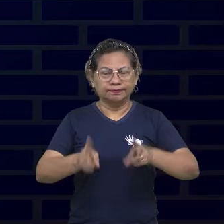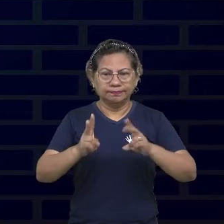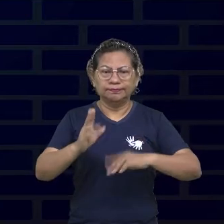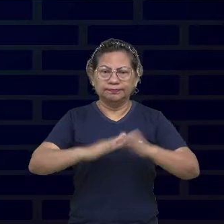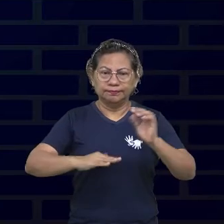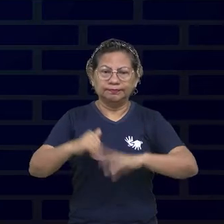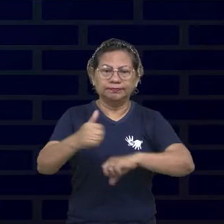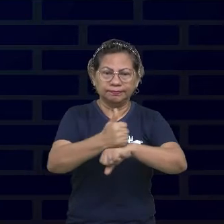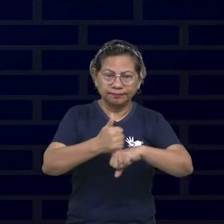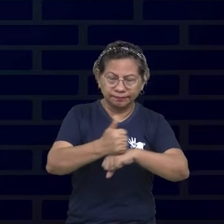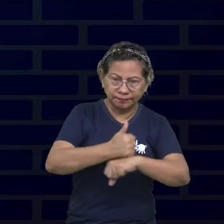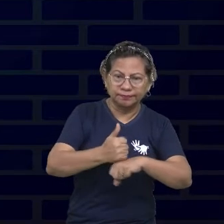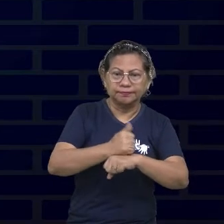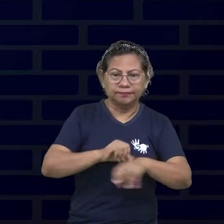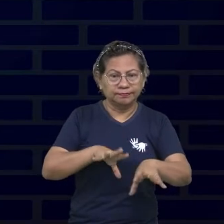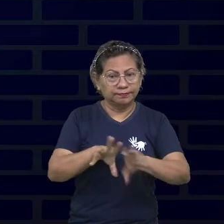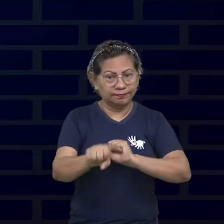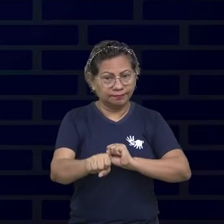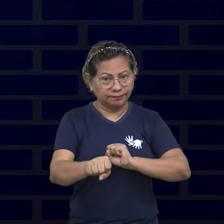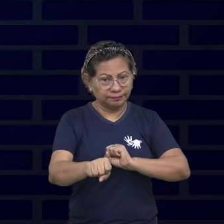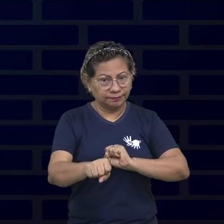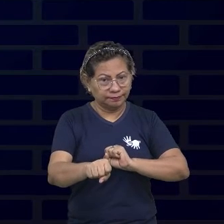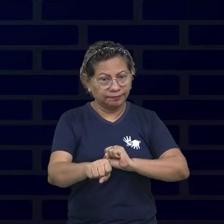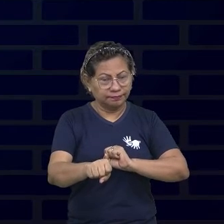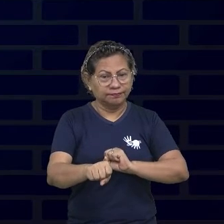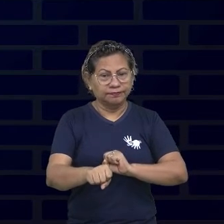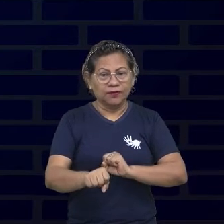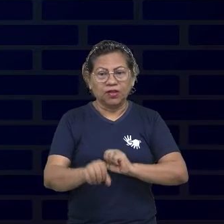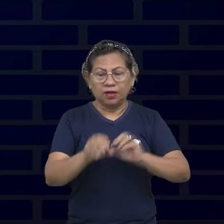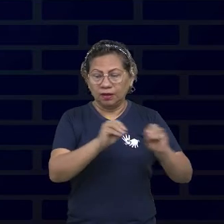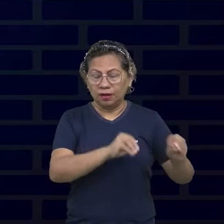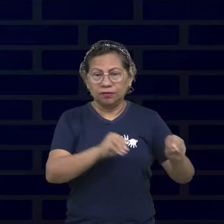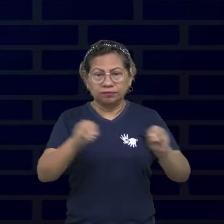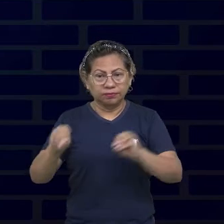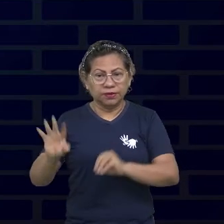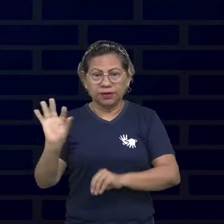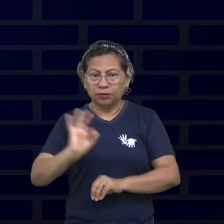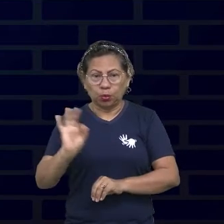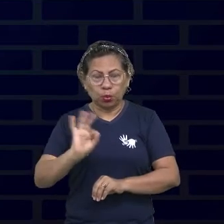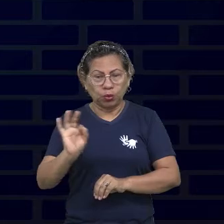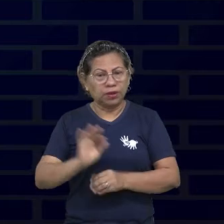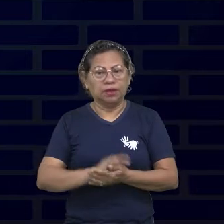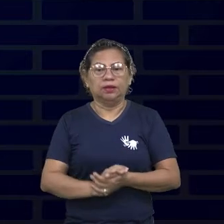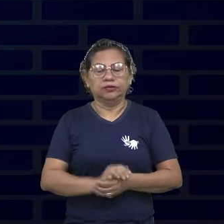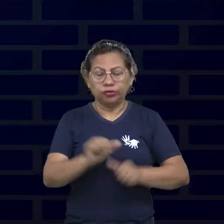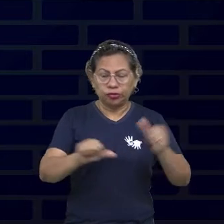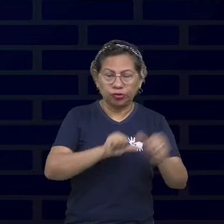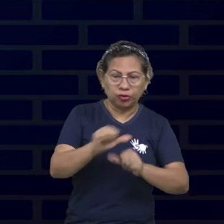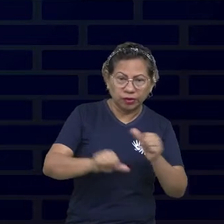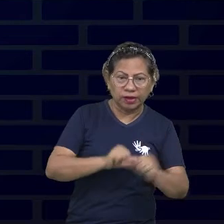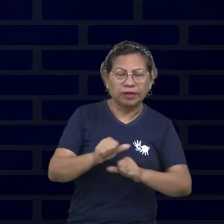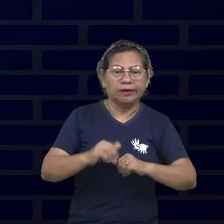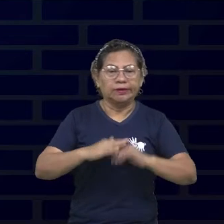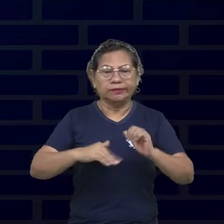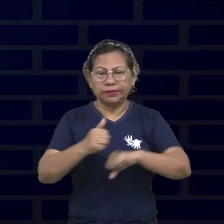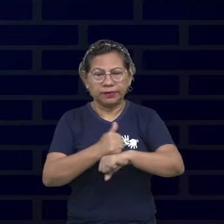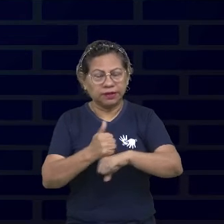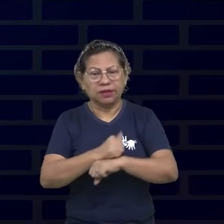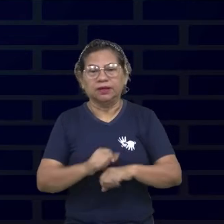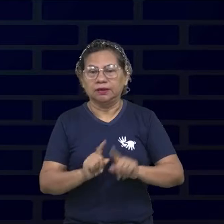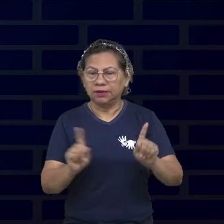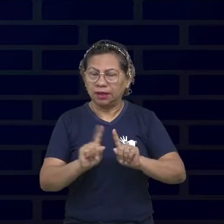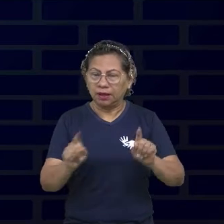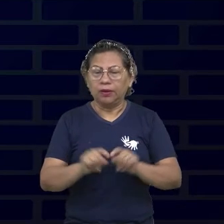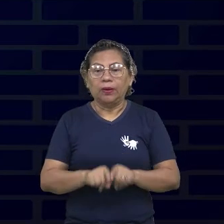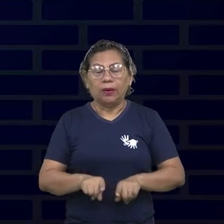a licenciatura. Eu não tive que mudar de profissão, mas o meu começo foi bem difícil. Eu tive que trabalhar por salários